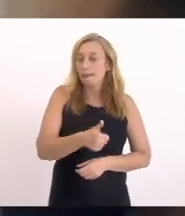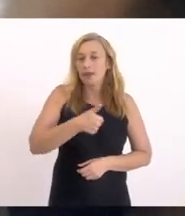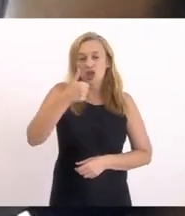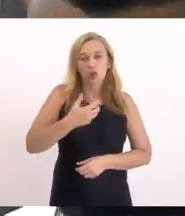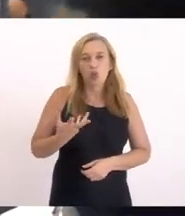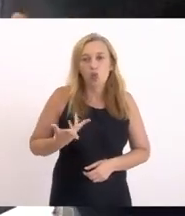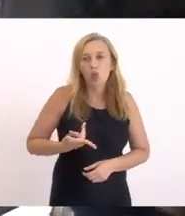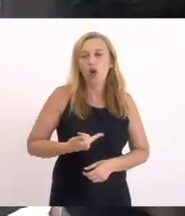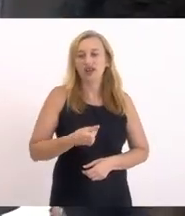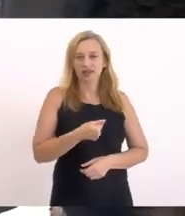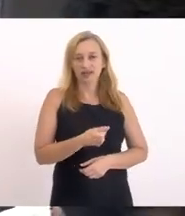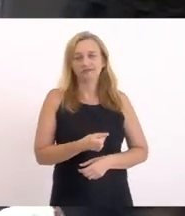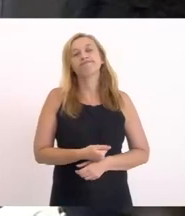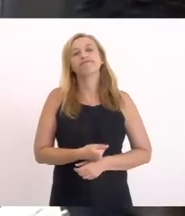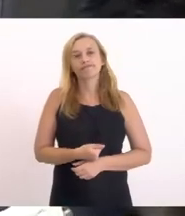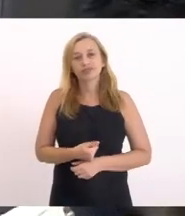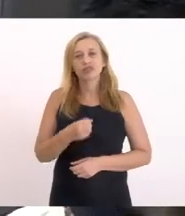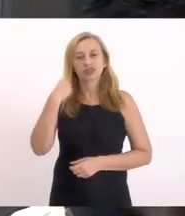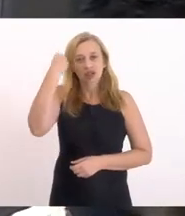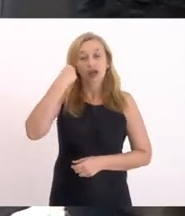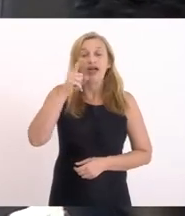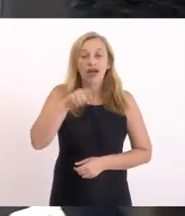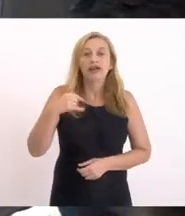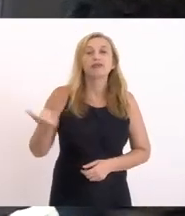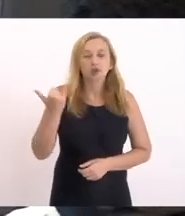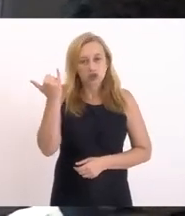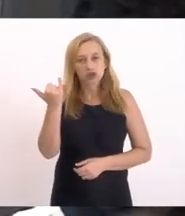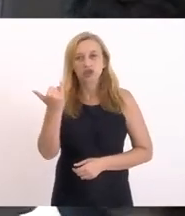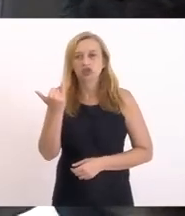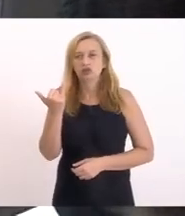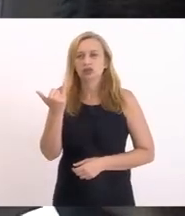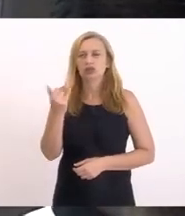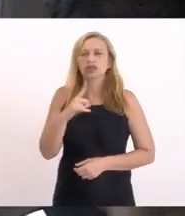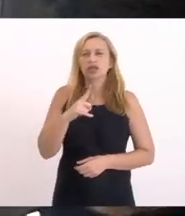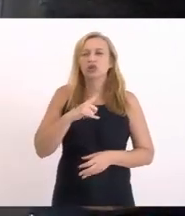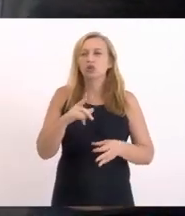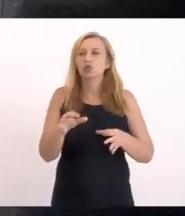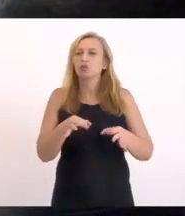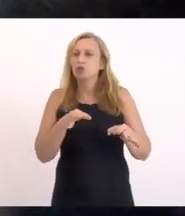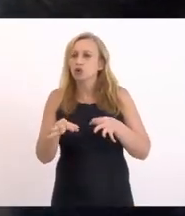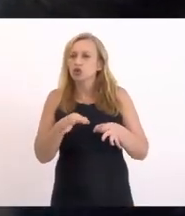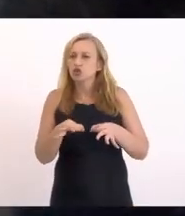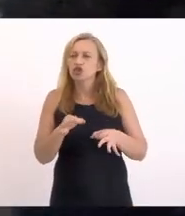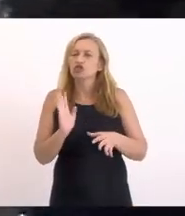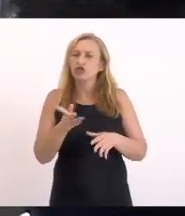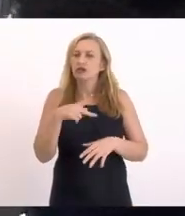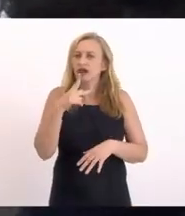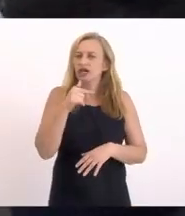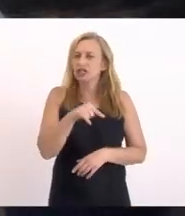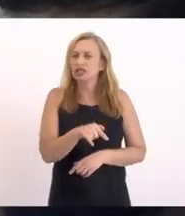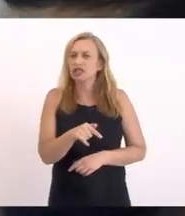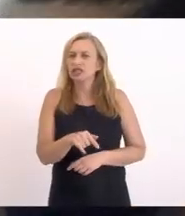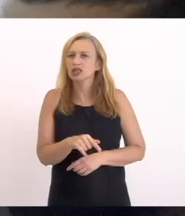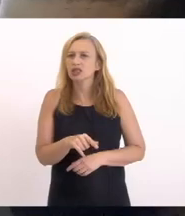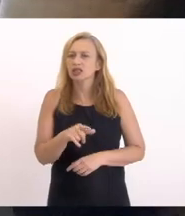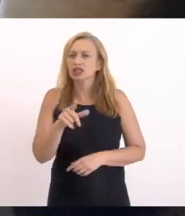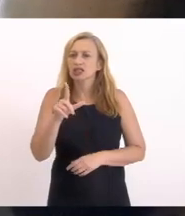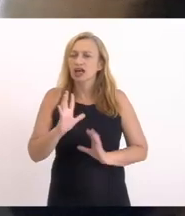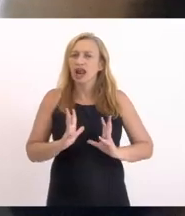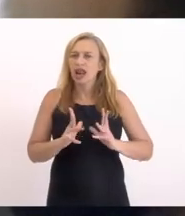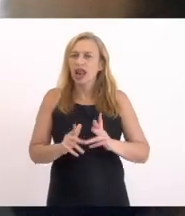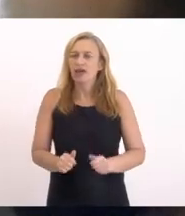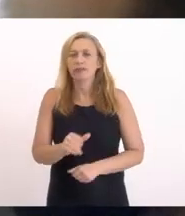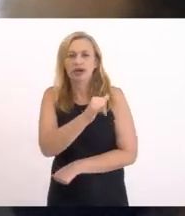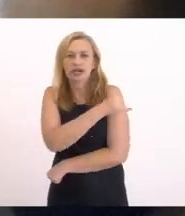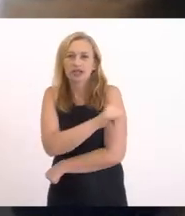Qualidades de Saquarema Então é importantíssimo Existe um projeto Que até foi falado aqui É o Limpa Rio